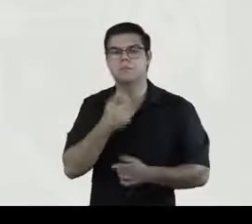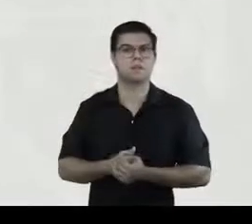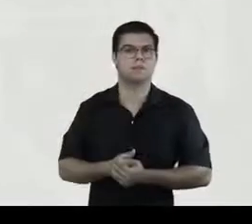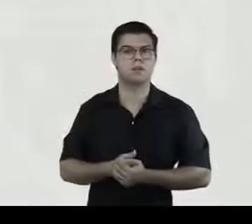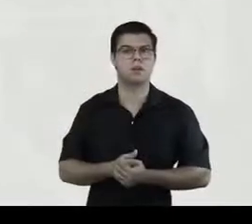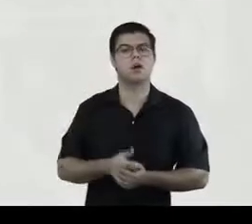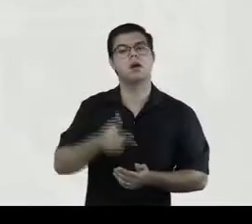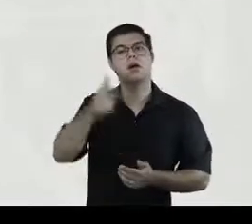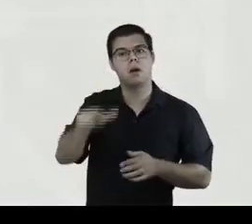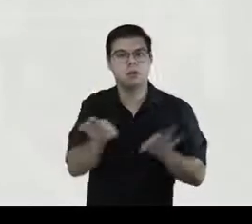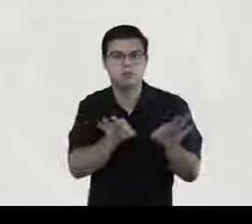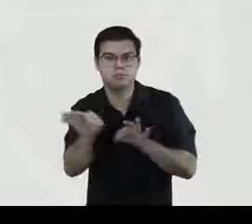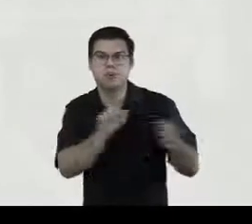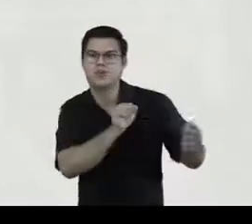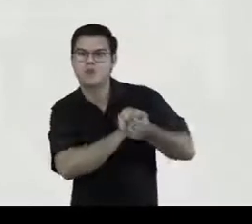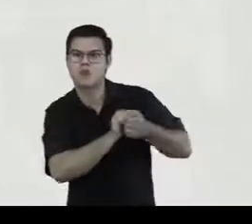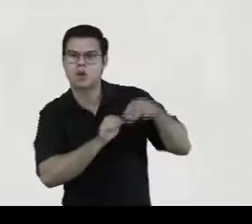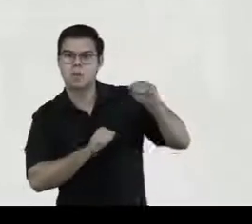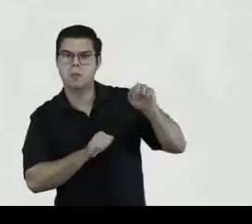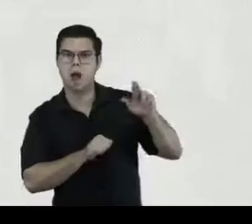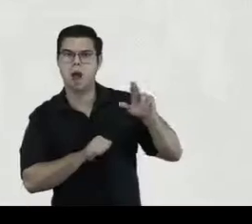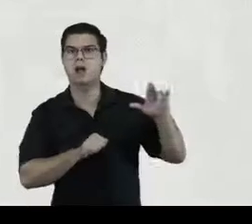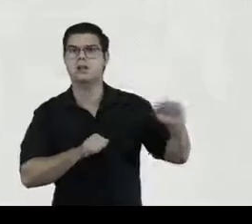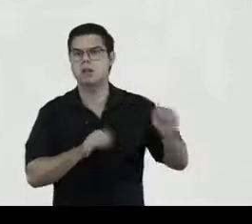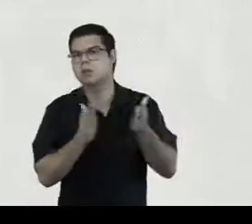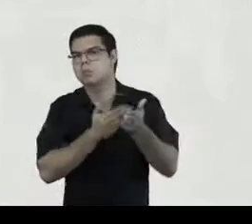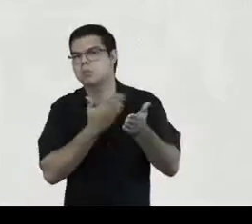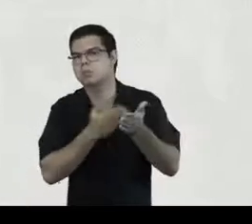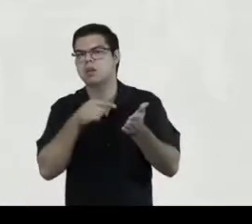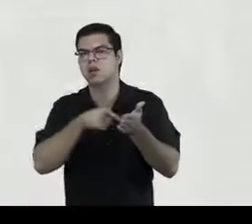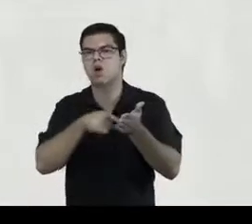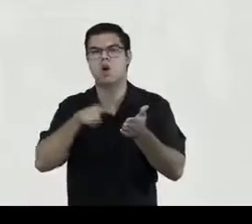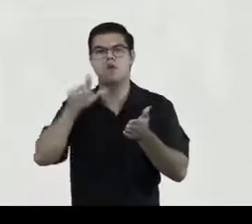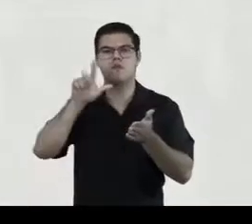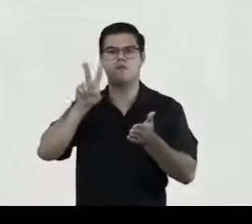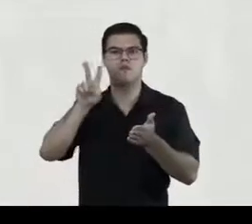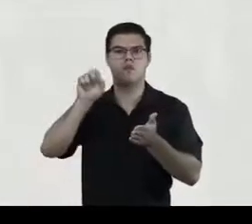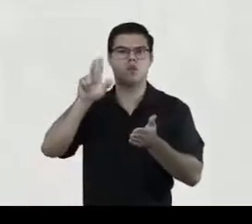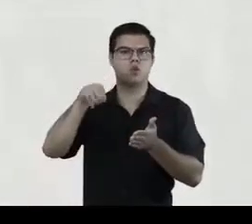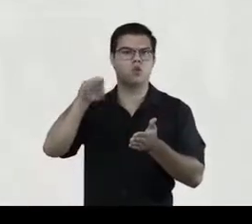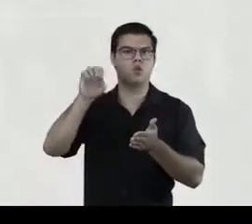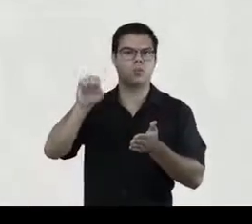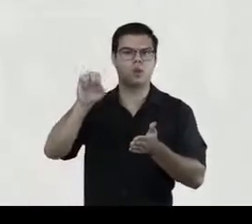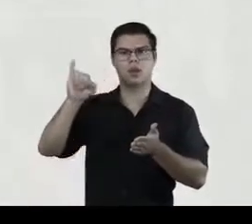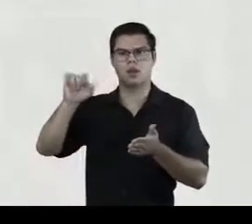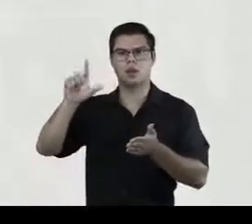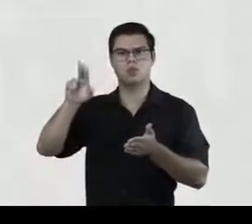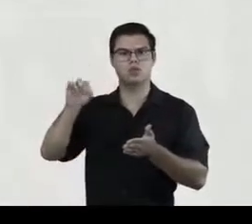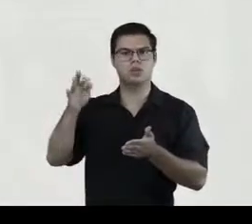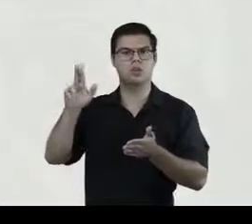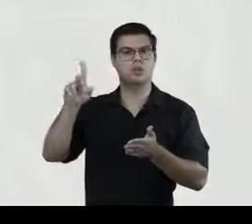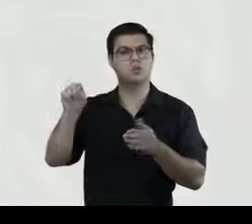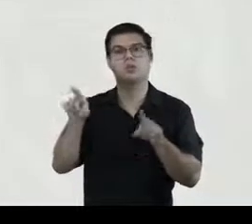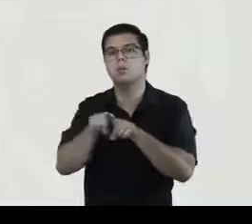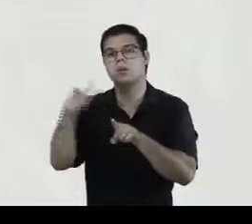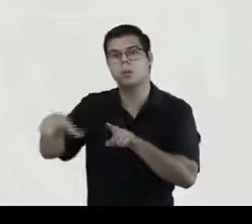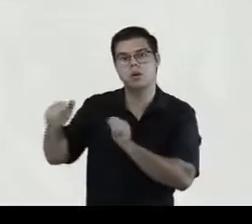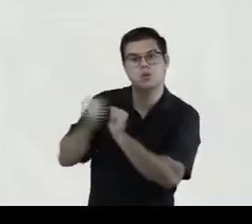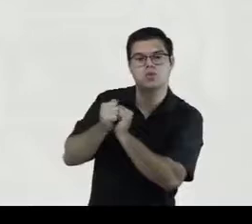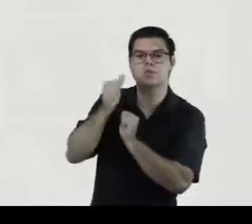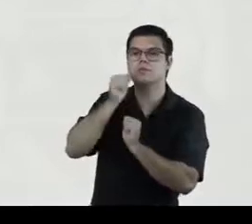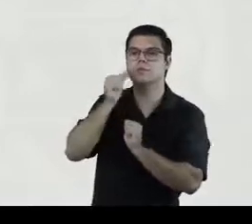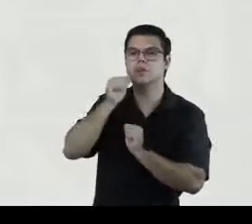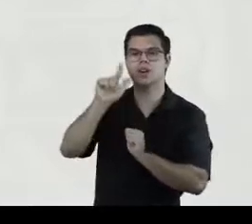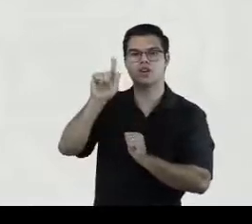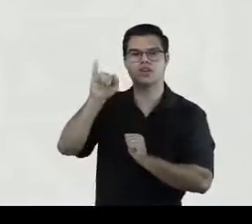organizado com Márcia Abreu o volume Cultura Letrada no Brasil, Objetos e Práticas, e com Gisele Martins Venâncio, a